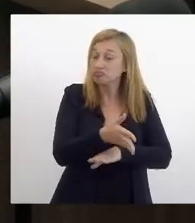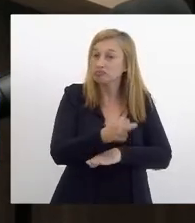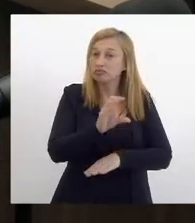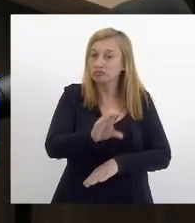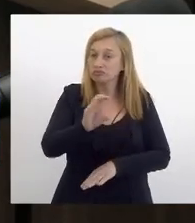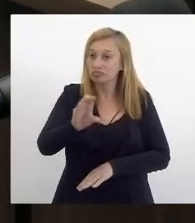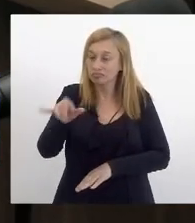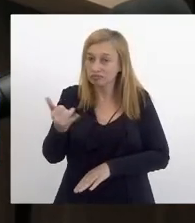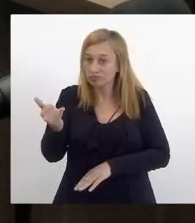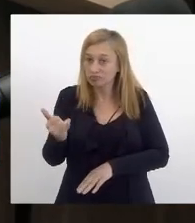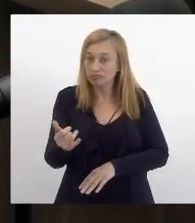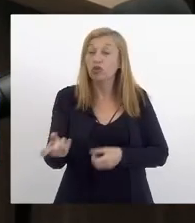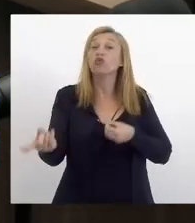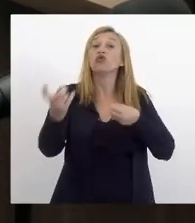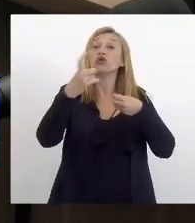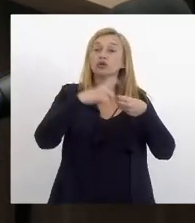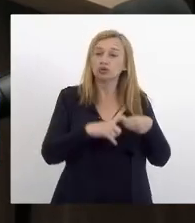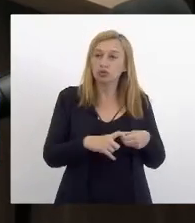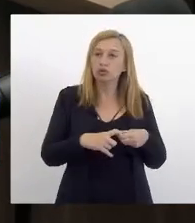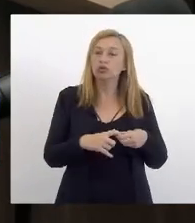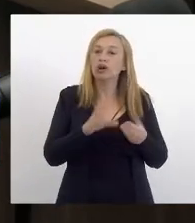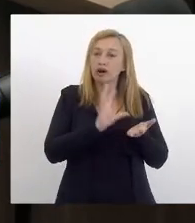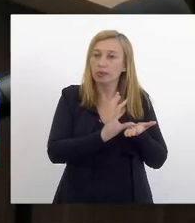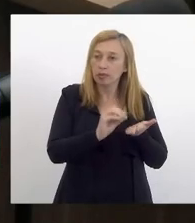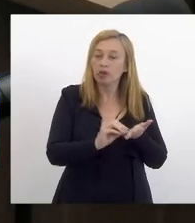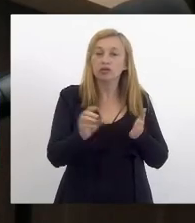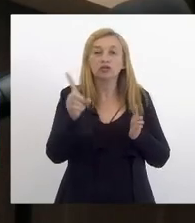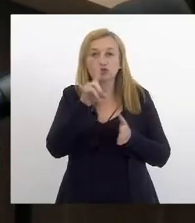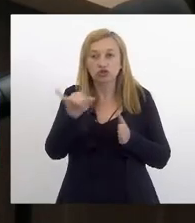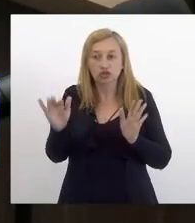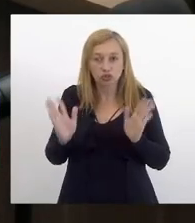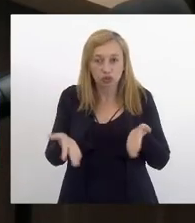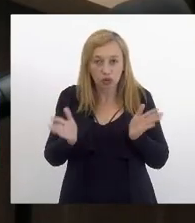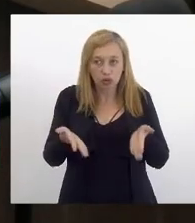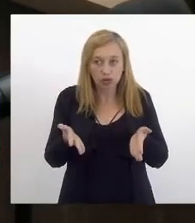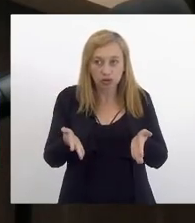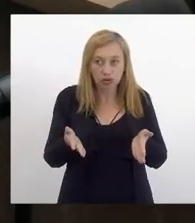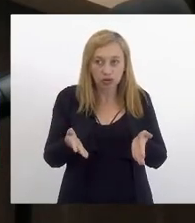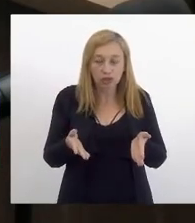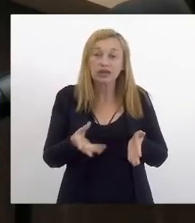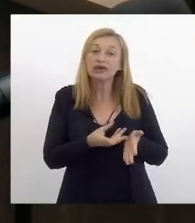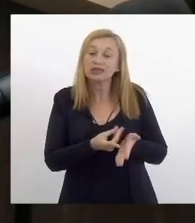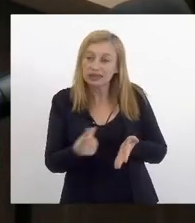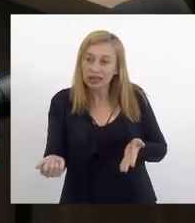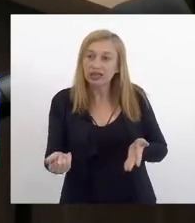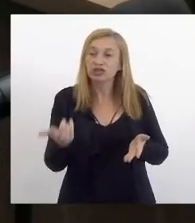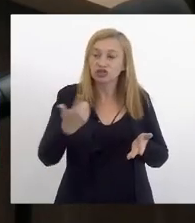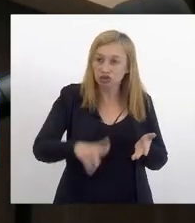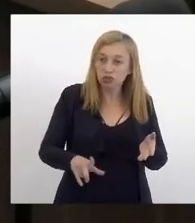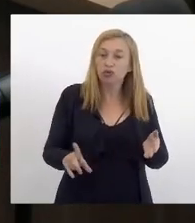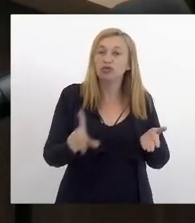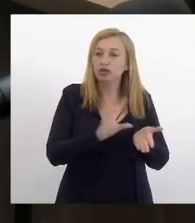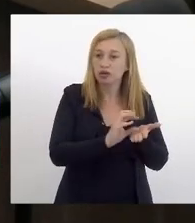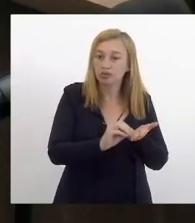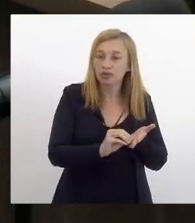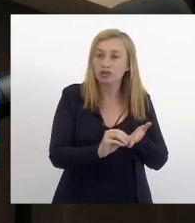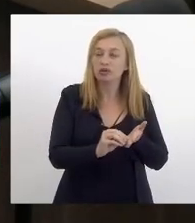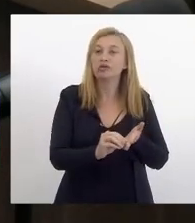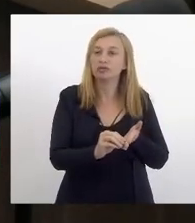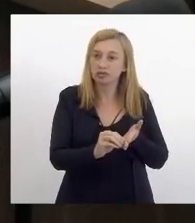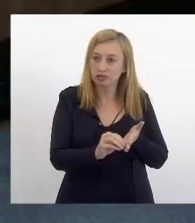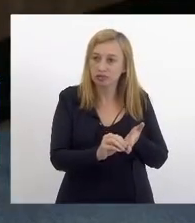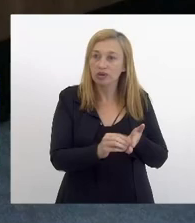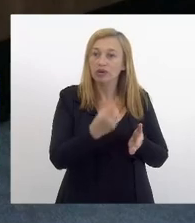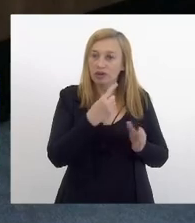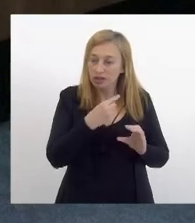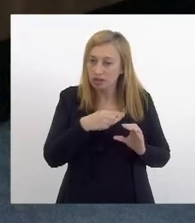CCJ voltou a pauta no dia de hoje e ia sair de pauta novamente para ser remetido